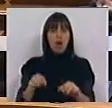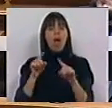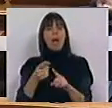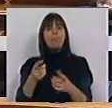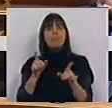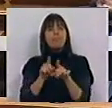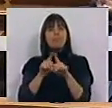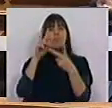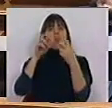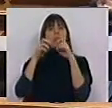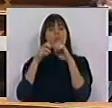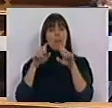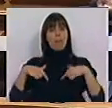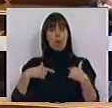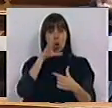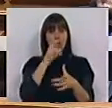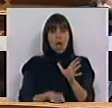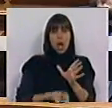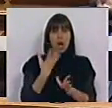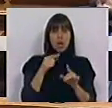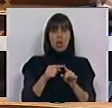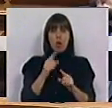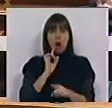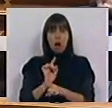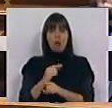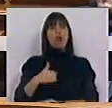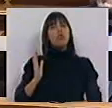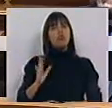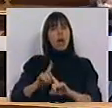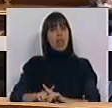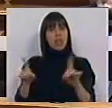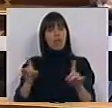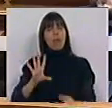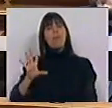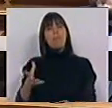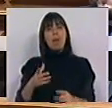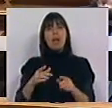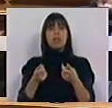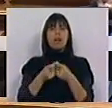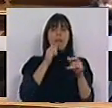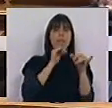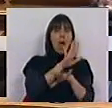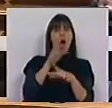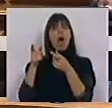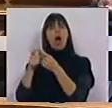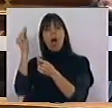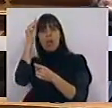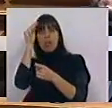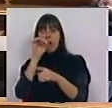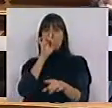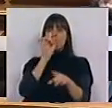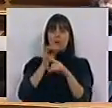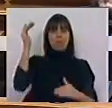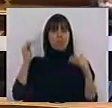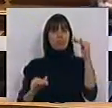são remédios para um problema que o próprio Governo criou. Já tínhamos uma diferença neste país entre litoral e interior. A mesma que